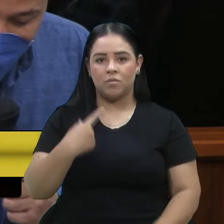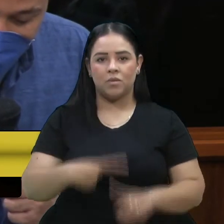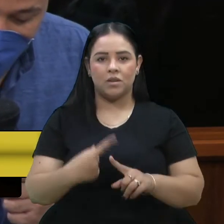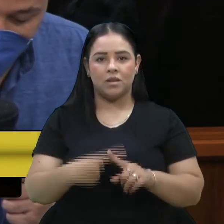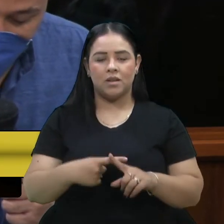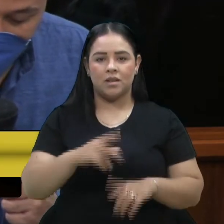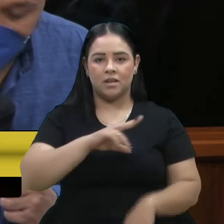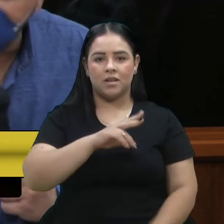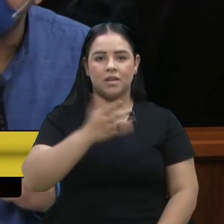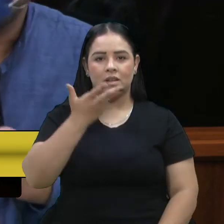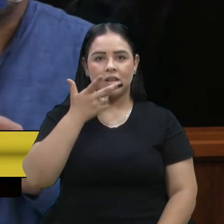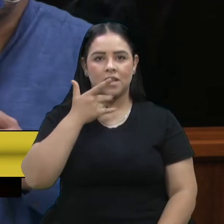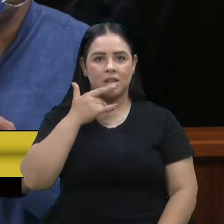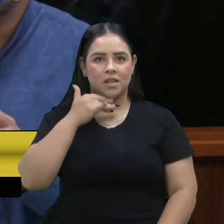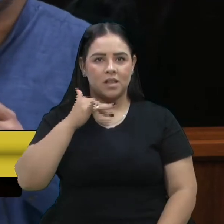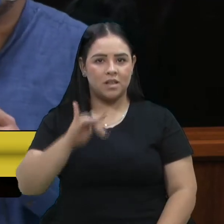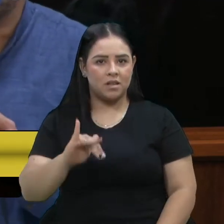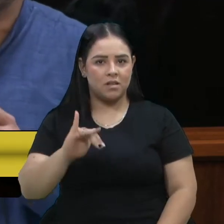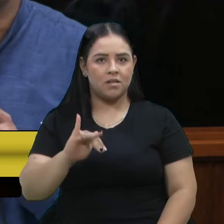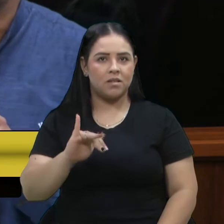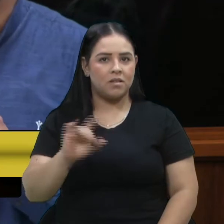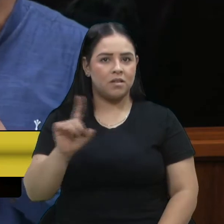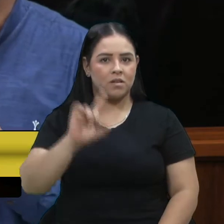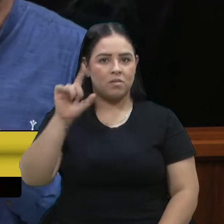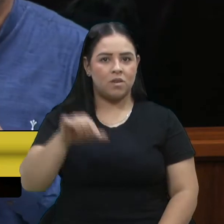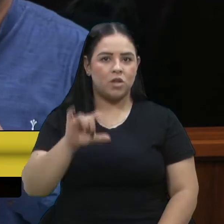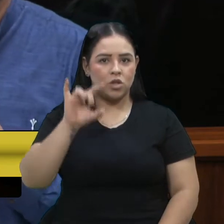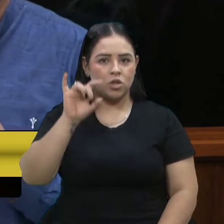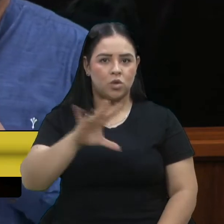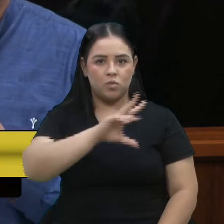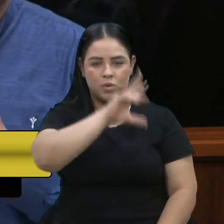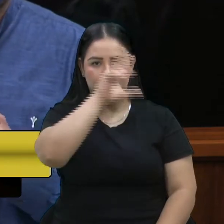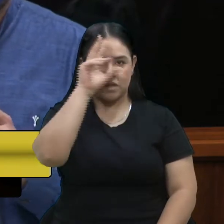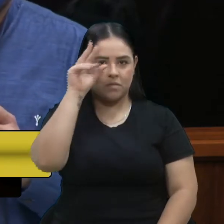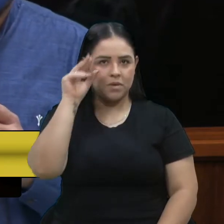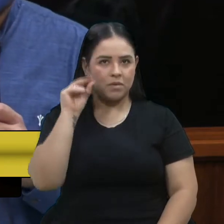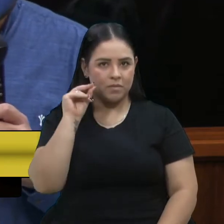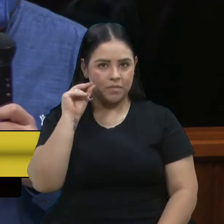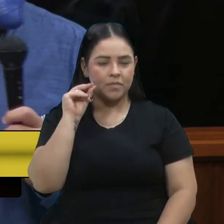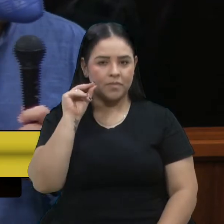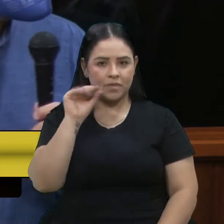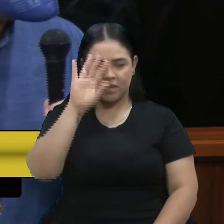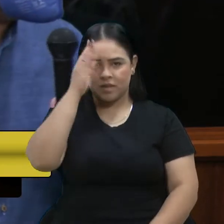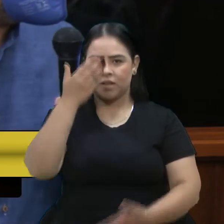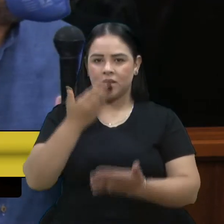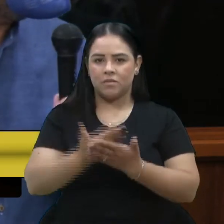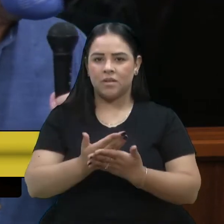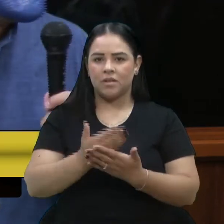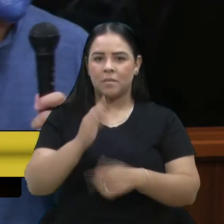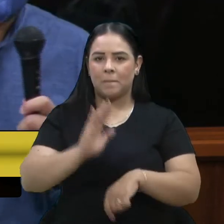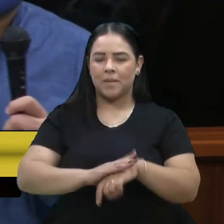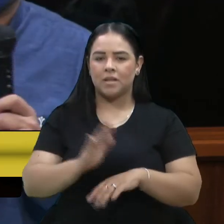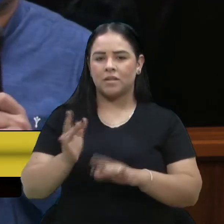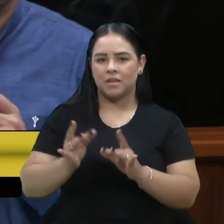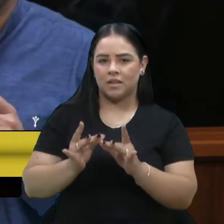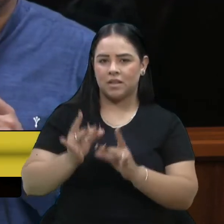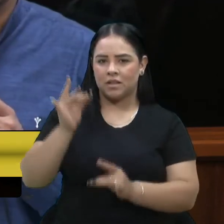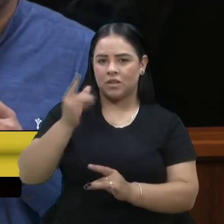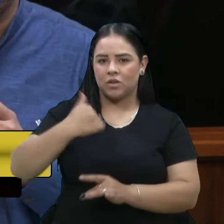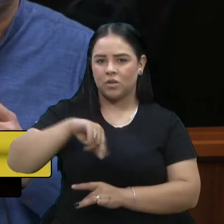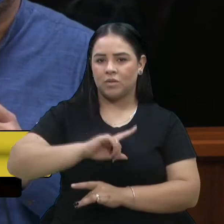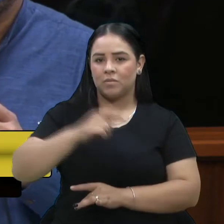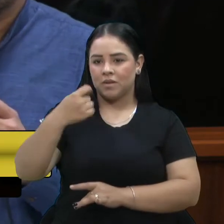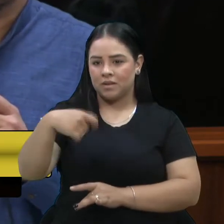crianças e estudantes, não só da rede municipal. Então, acho que é um outro detalhe que precisa ficar